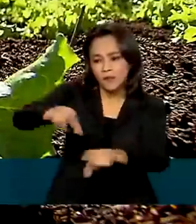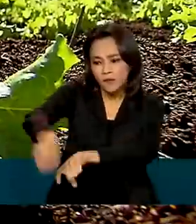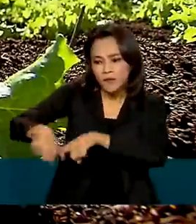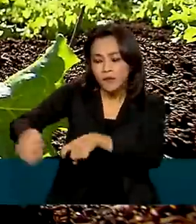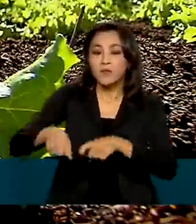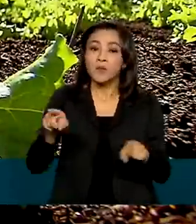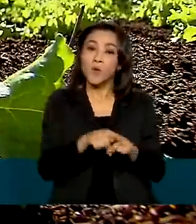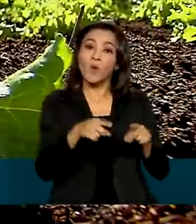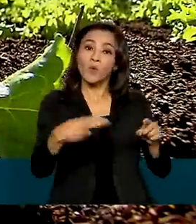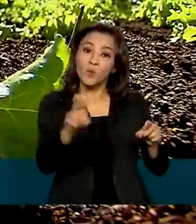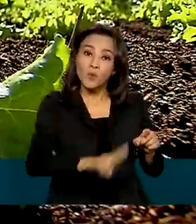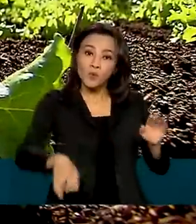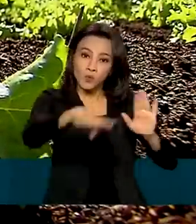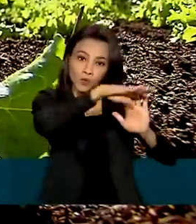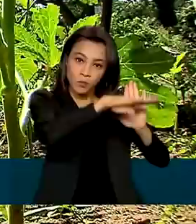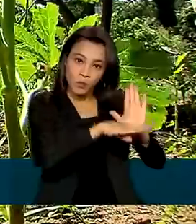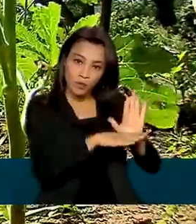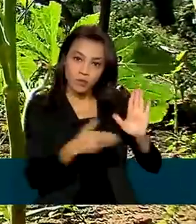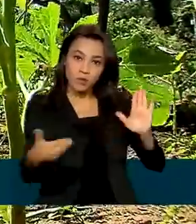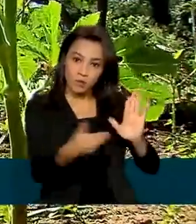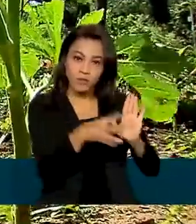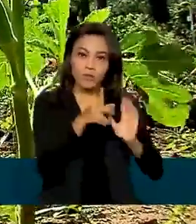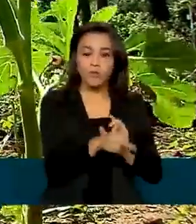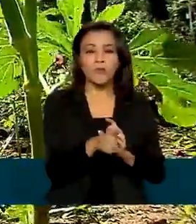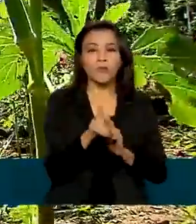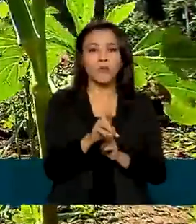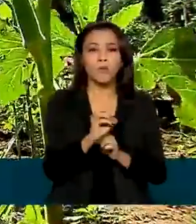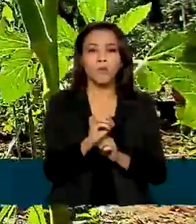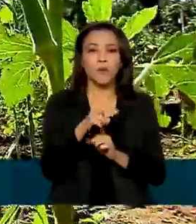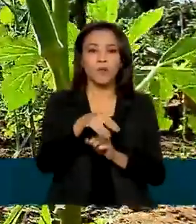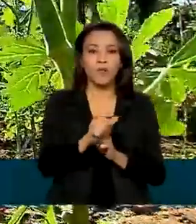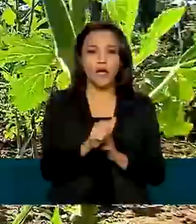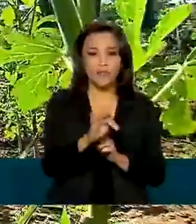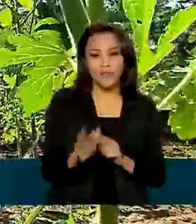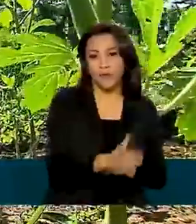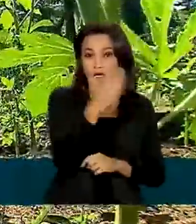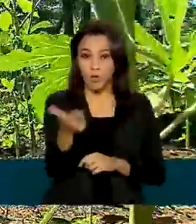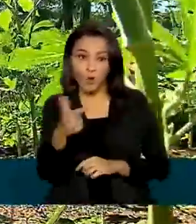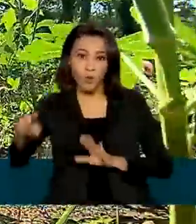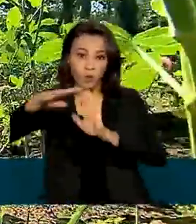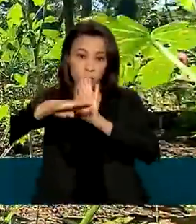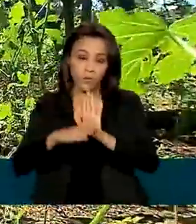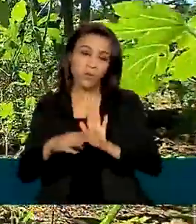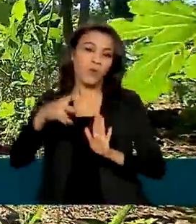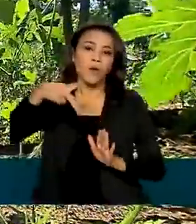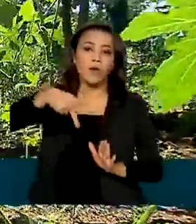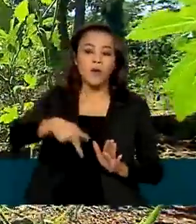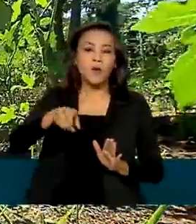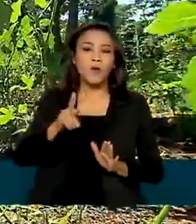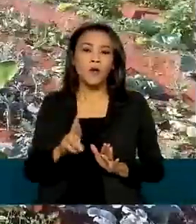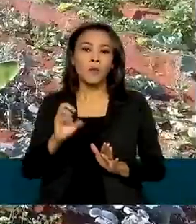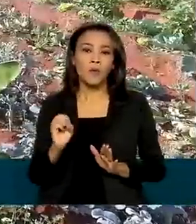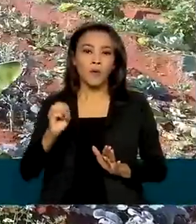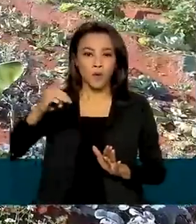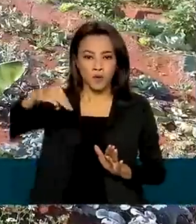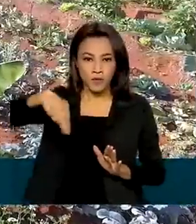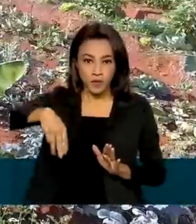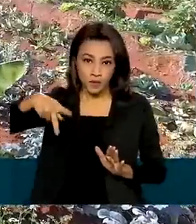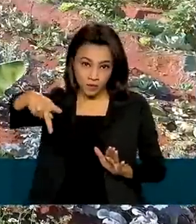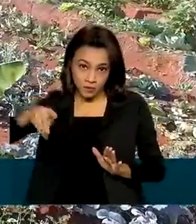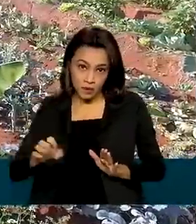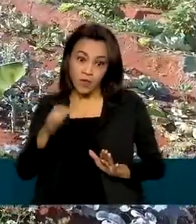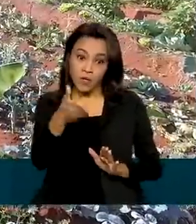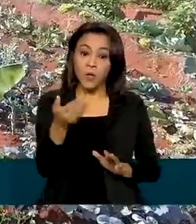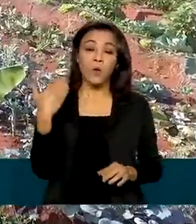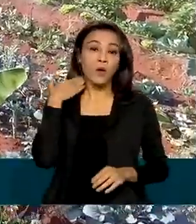Fortalecimento da Agricultura Familiar, e do PRONAMP, o Programa Nacional de Apoio ao Médio Produtor Rural. Só o Banco do